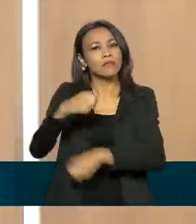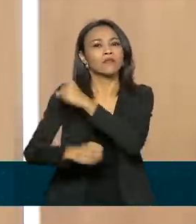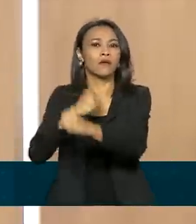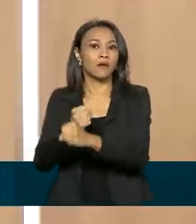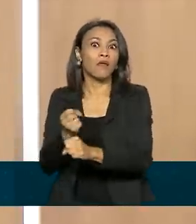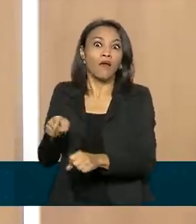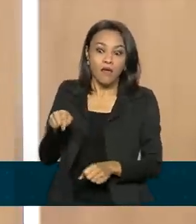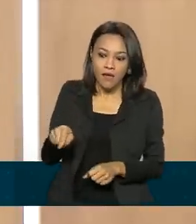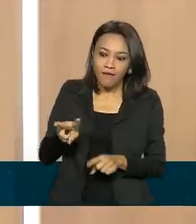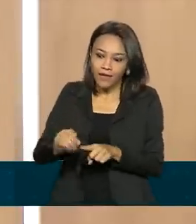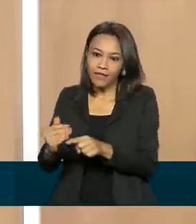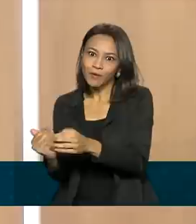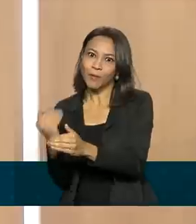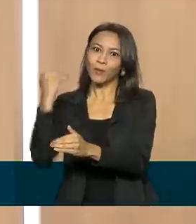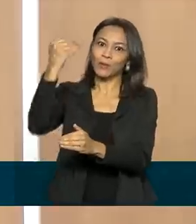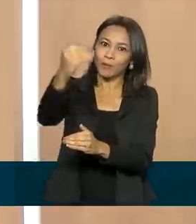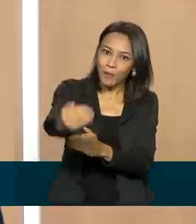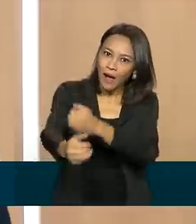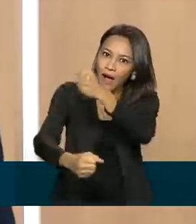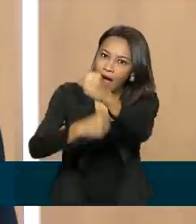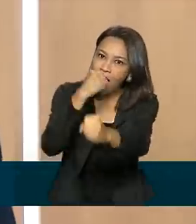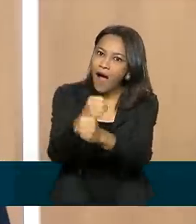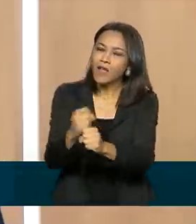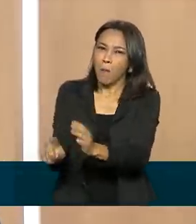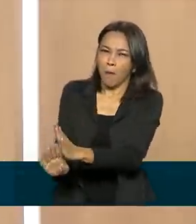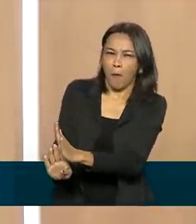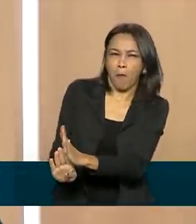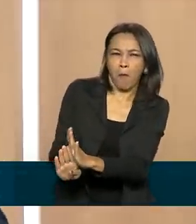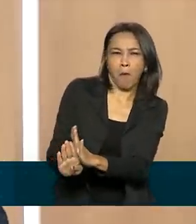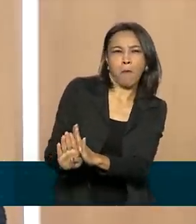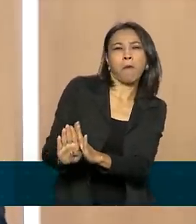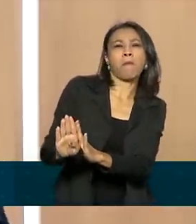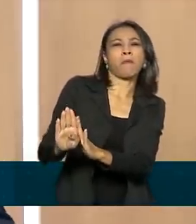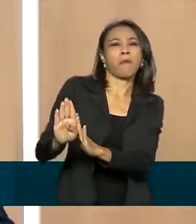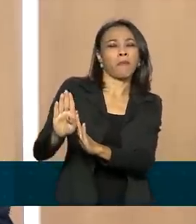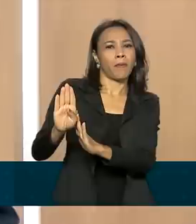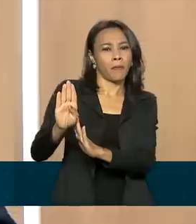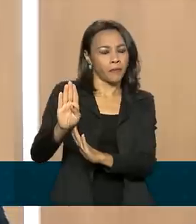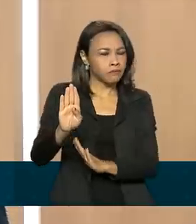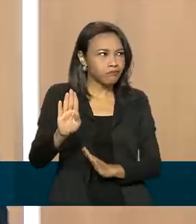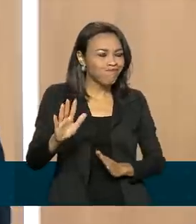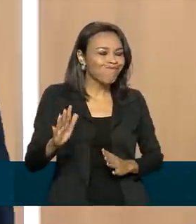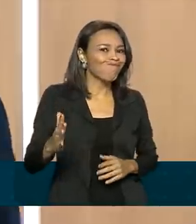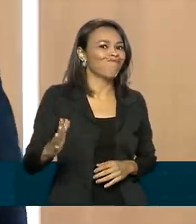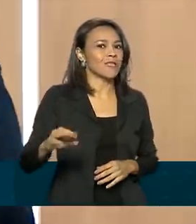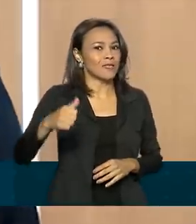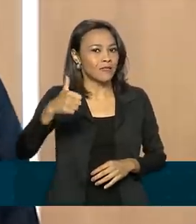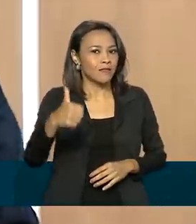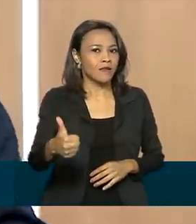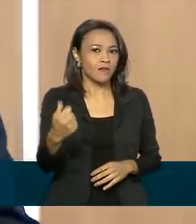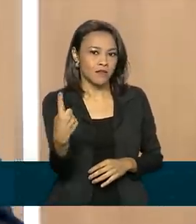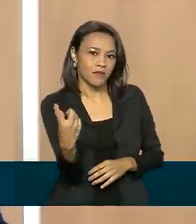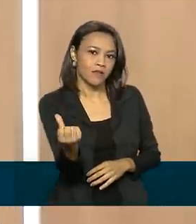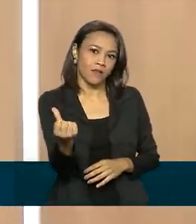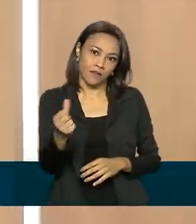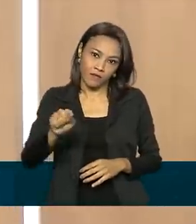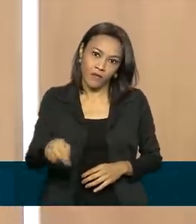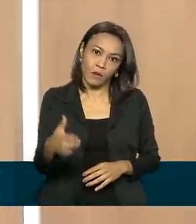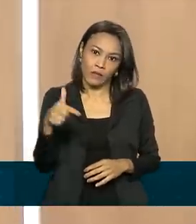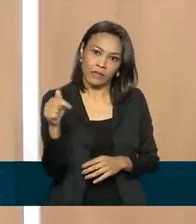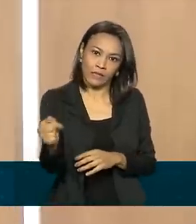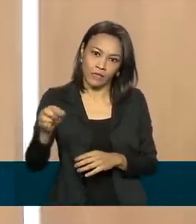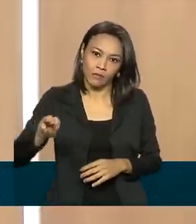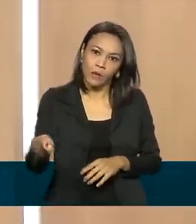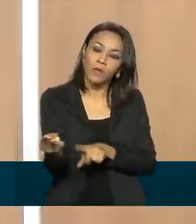será, então, a vedete do ano que vem, o carro-chefe do crescimento, com uma produção estimada de 116,7 milhões, que